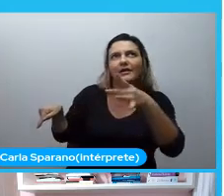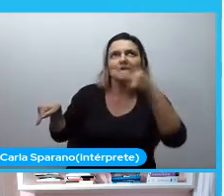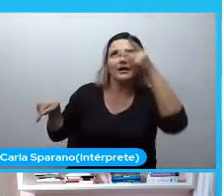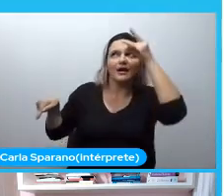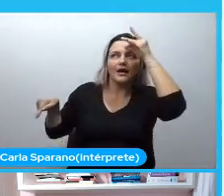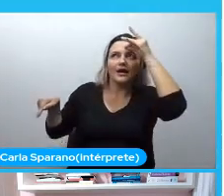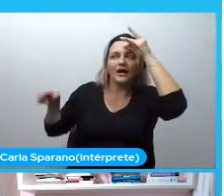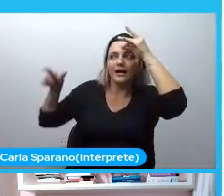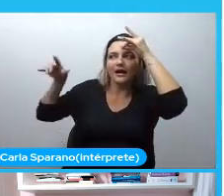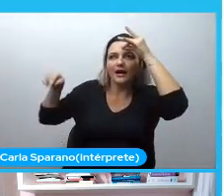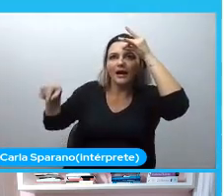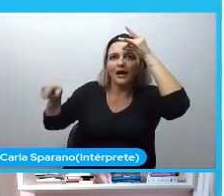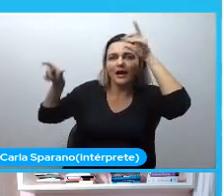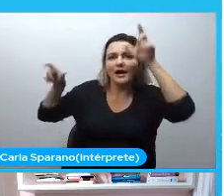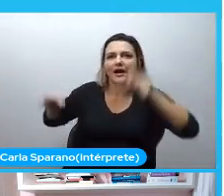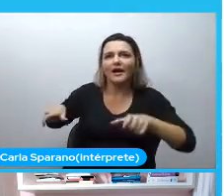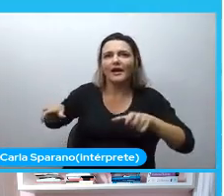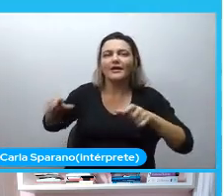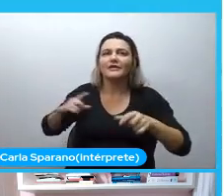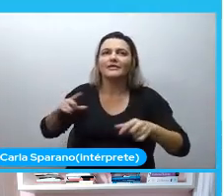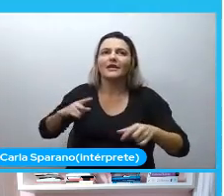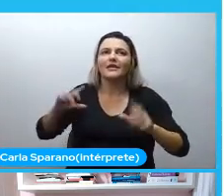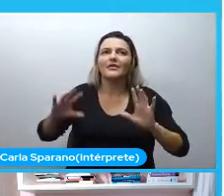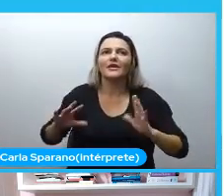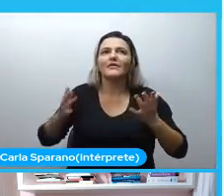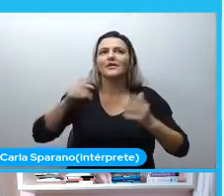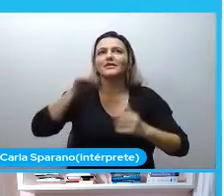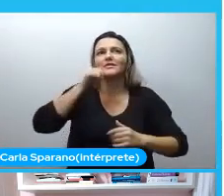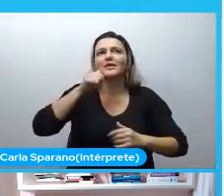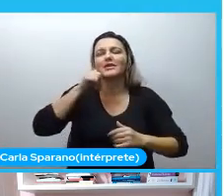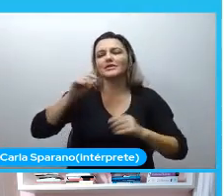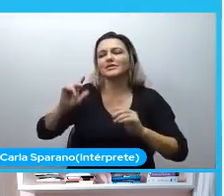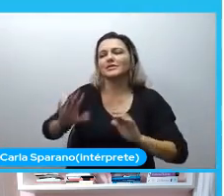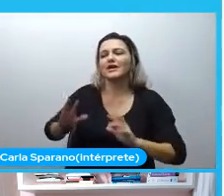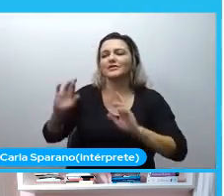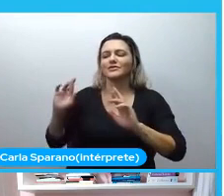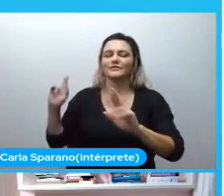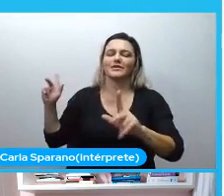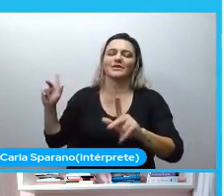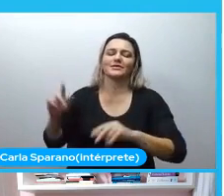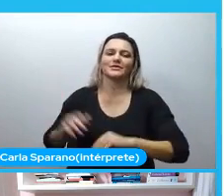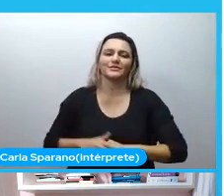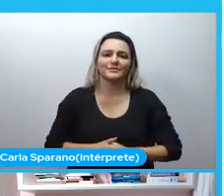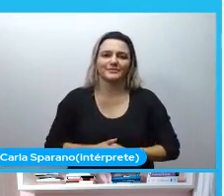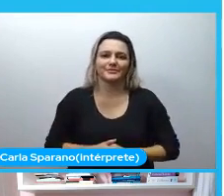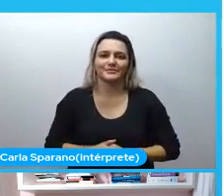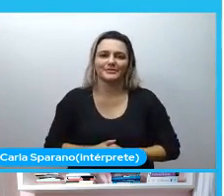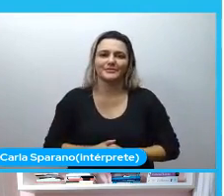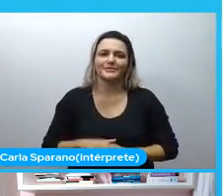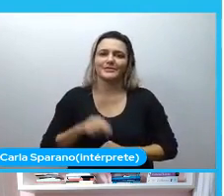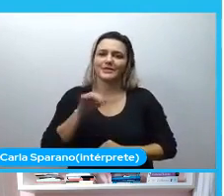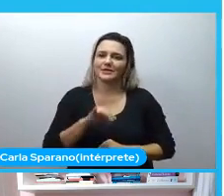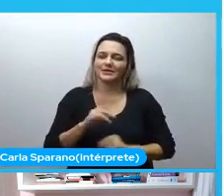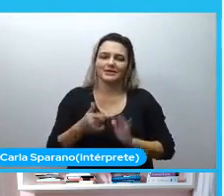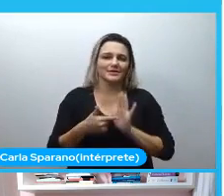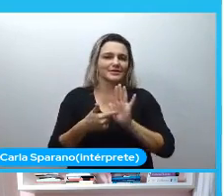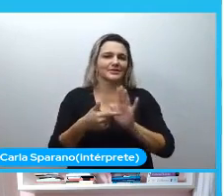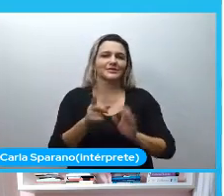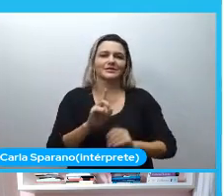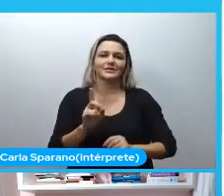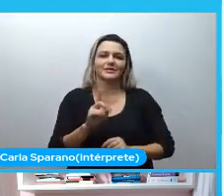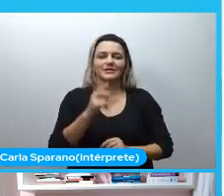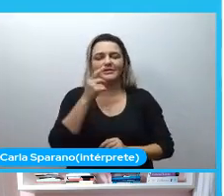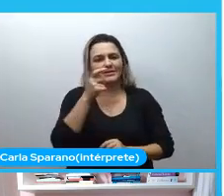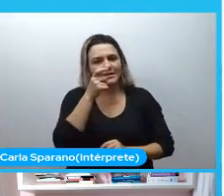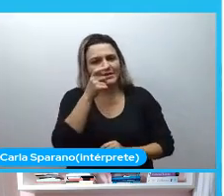evento para mulheres, pessoas diversas iam aparecer. e eu achava que se não aparecessem é porque não estavam